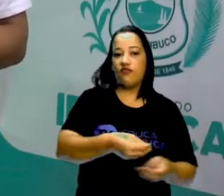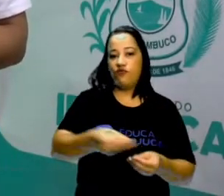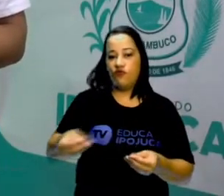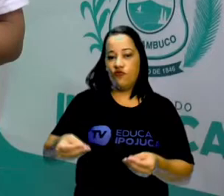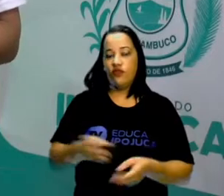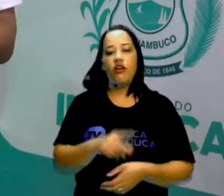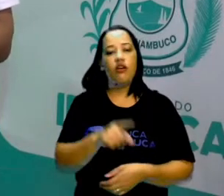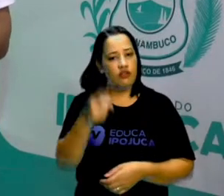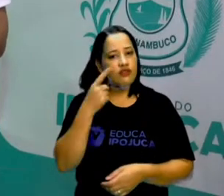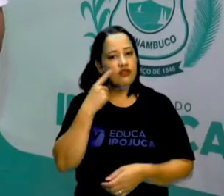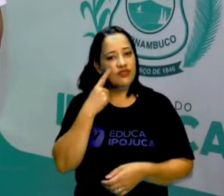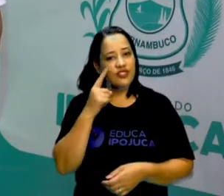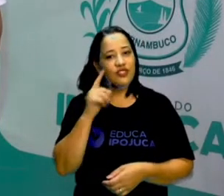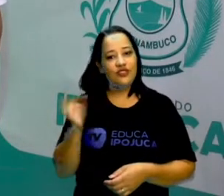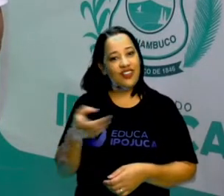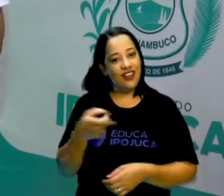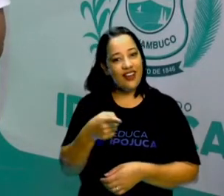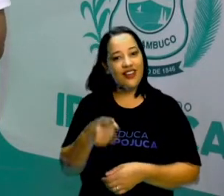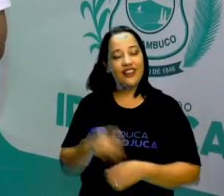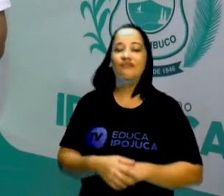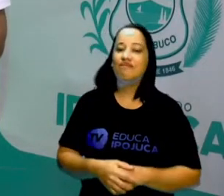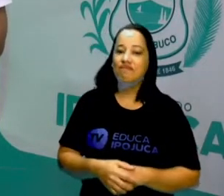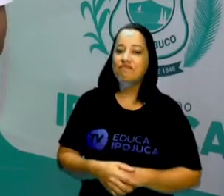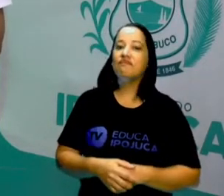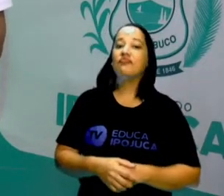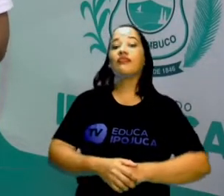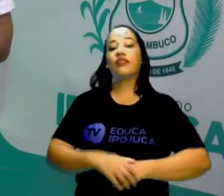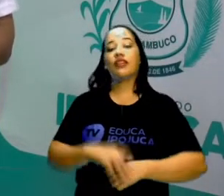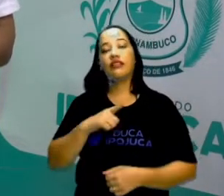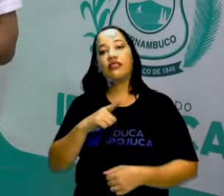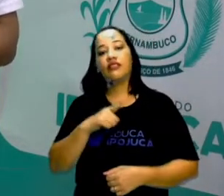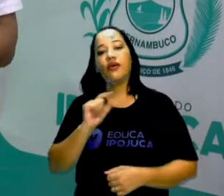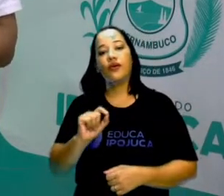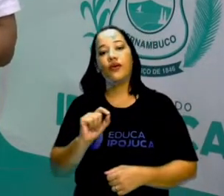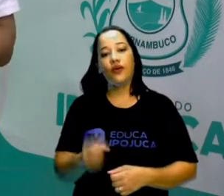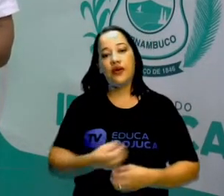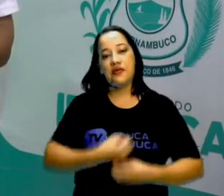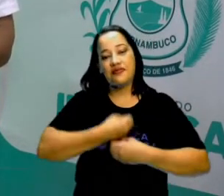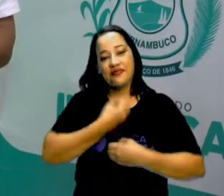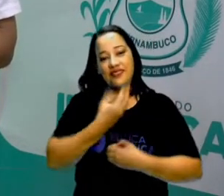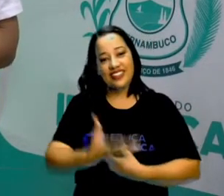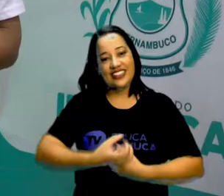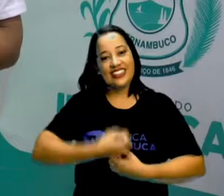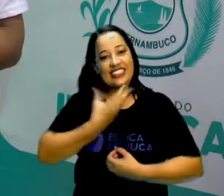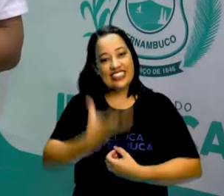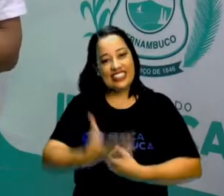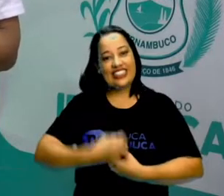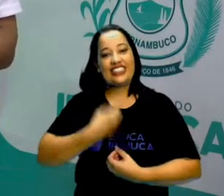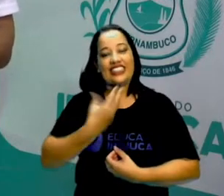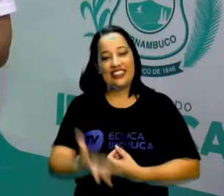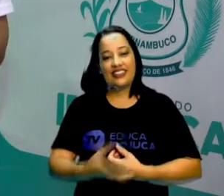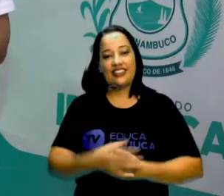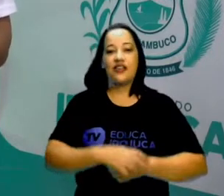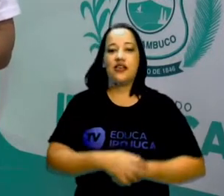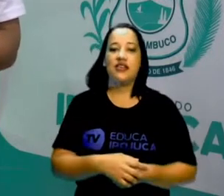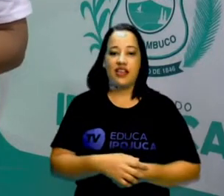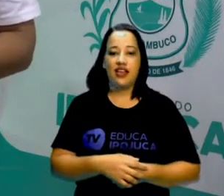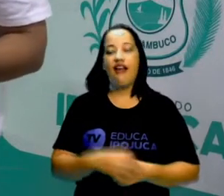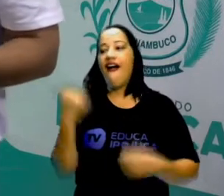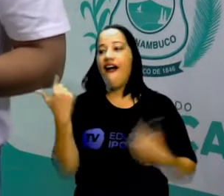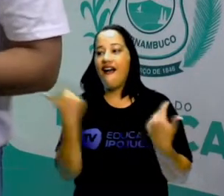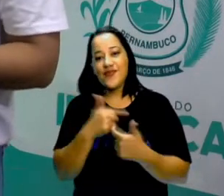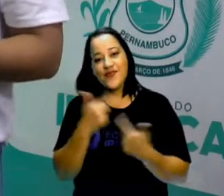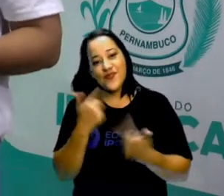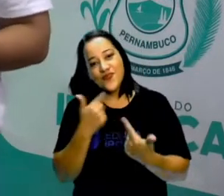de cordel? É aquela literatura que geralmente traz uma poesia e muitas vezes uma poesia bem engraçada,